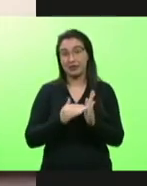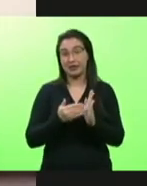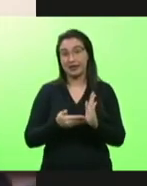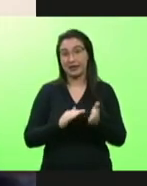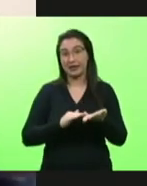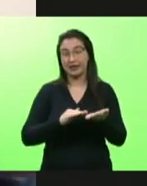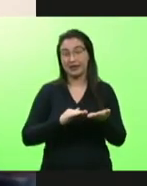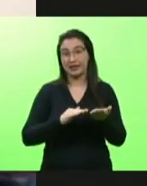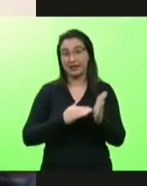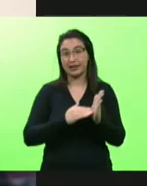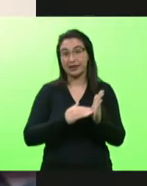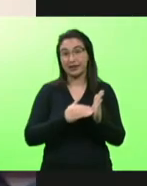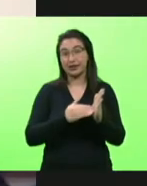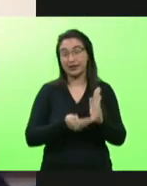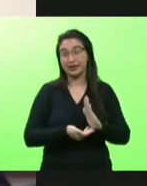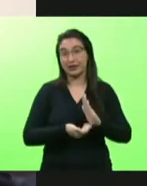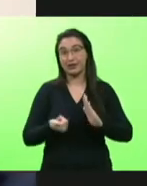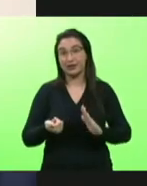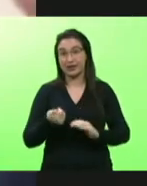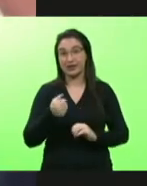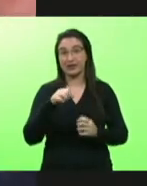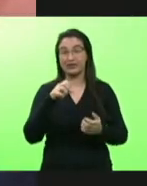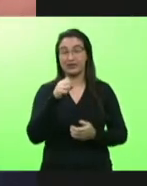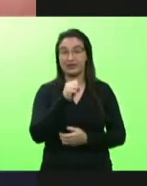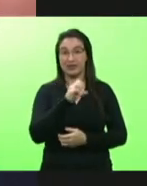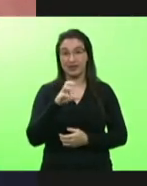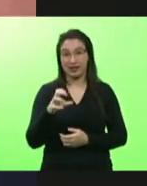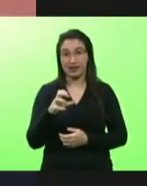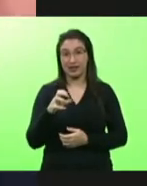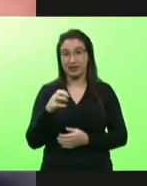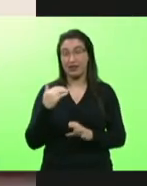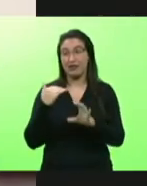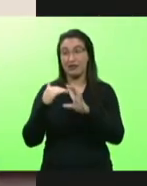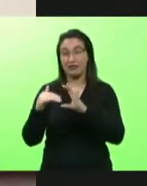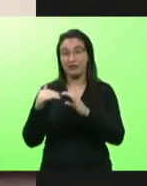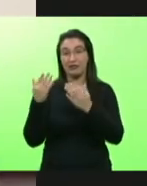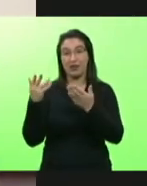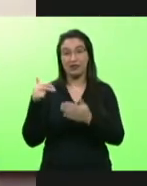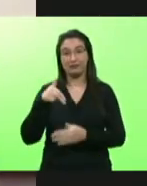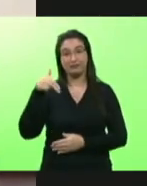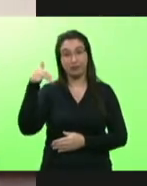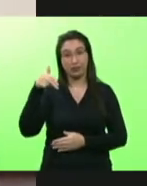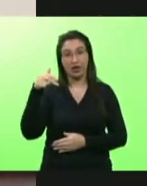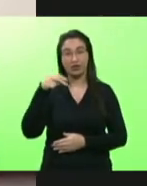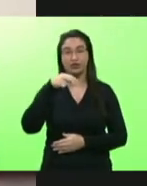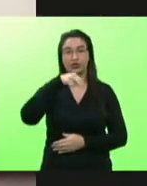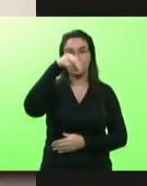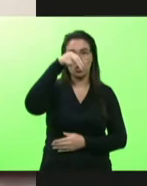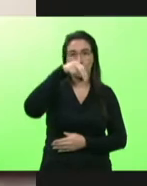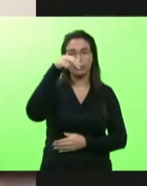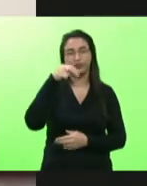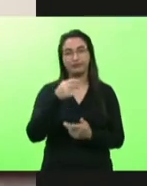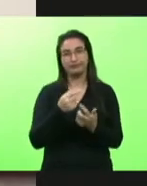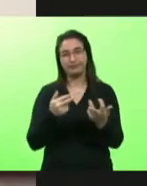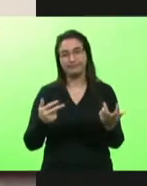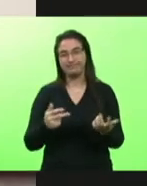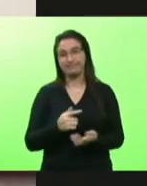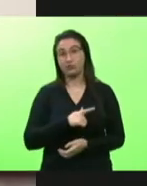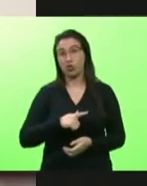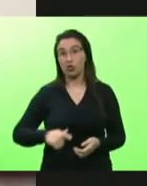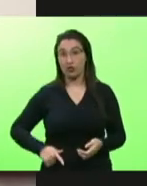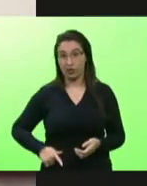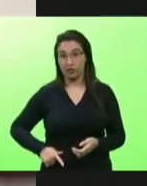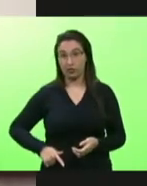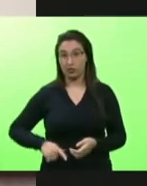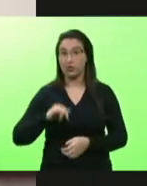mais pobres para norte e para o nordeste é isso que aconteceu e o governador o governador afastado foi avisado